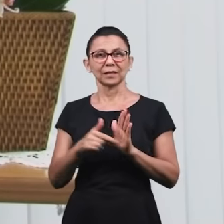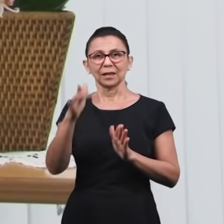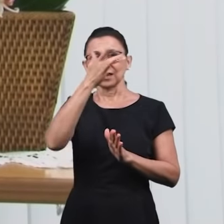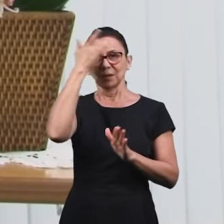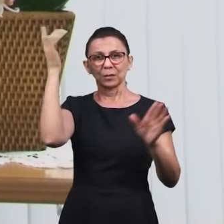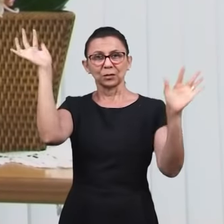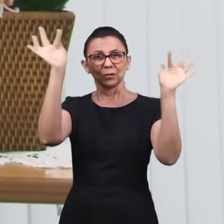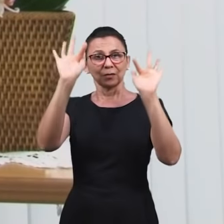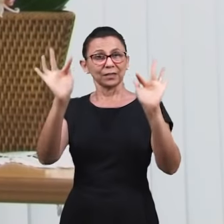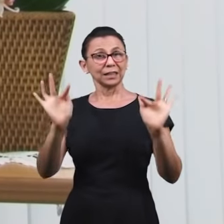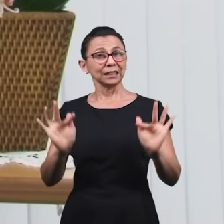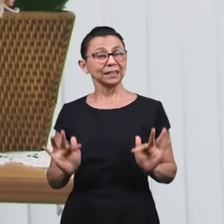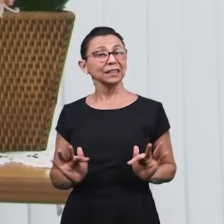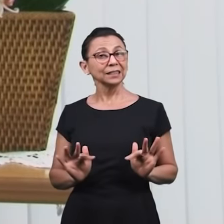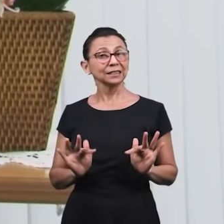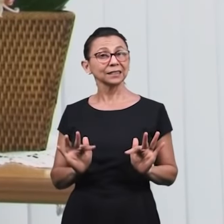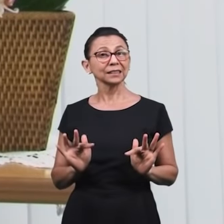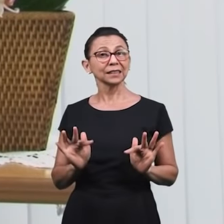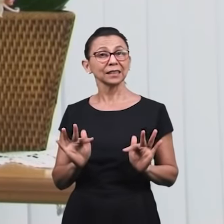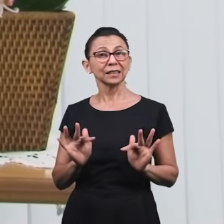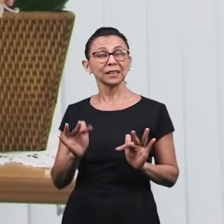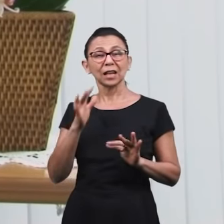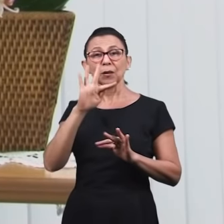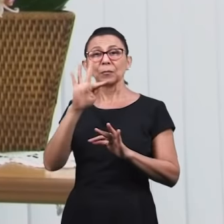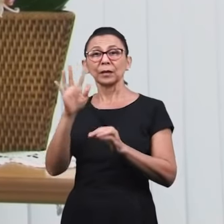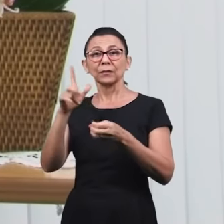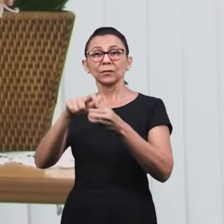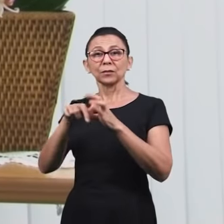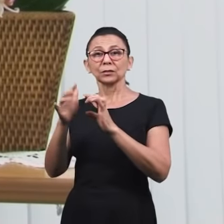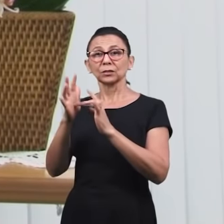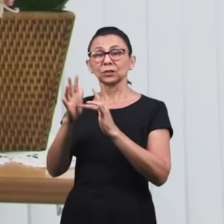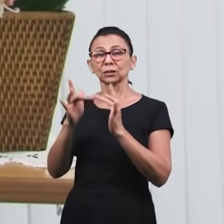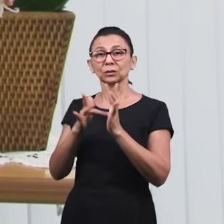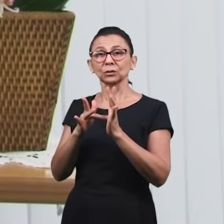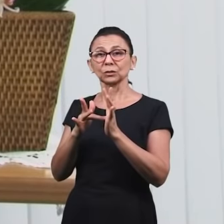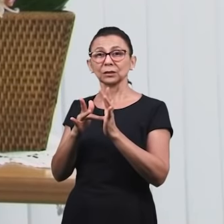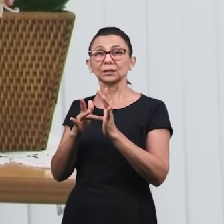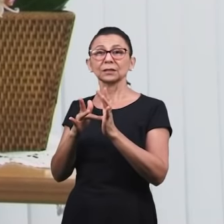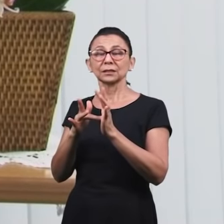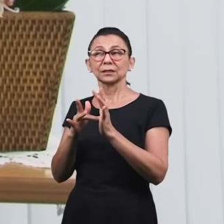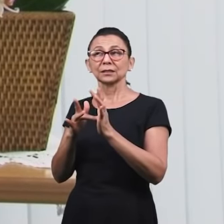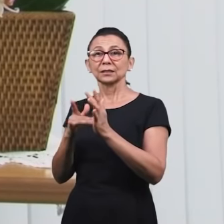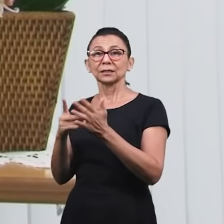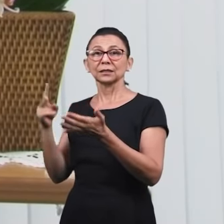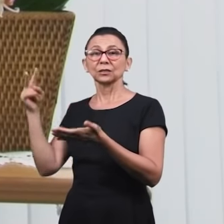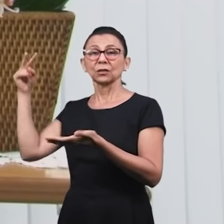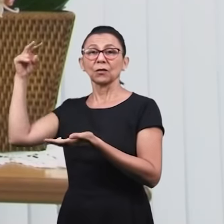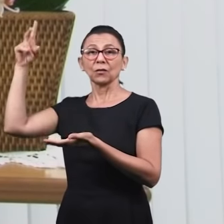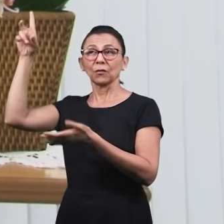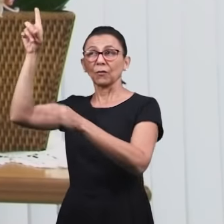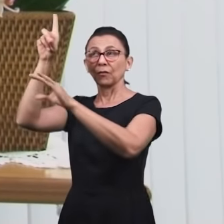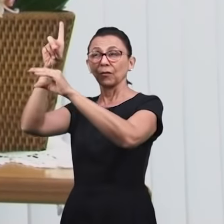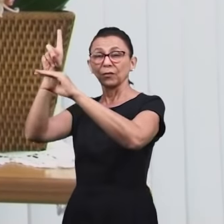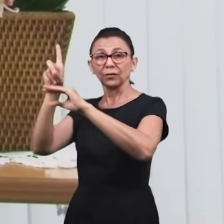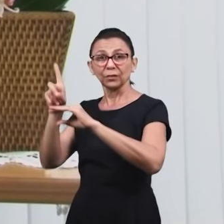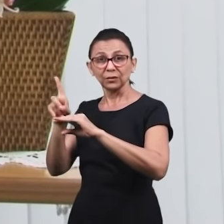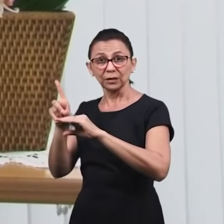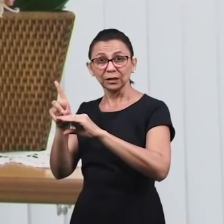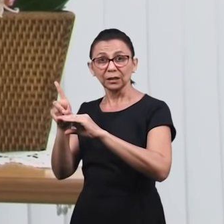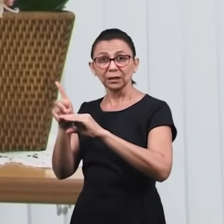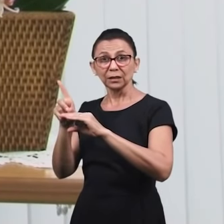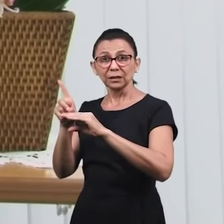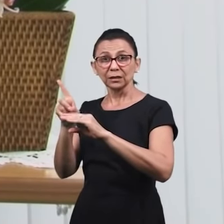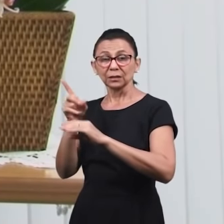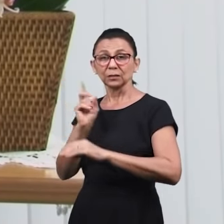que quando o Senhor vier, o encontrar seguindo assim, Jesus falou isto no chamado Sermão da Montanha, porque Ele falou dos